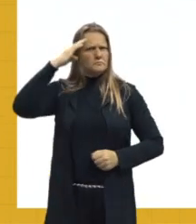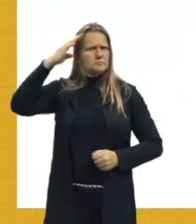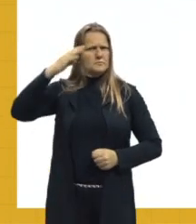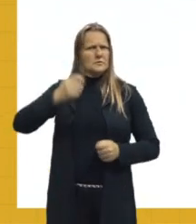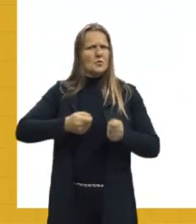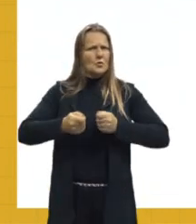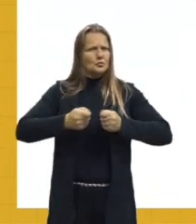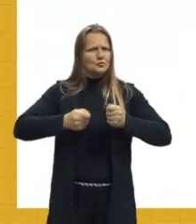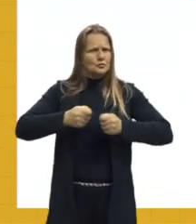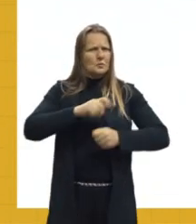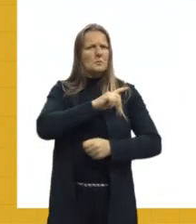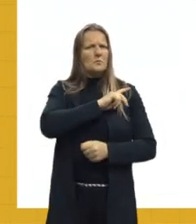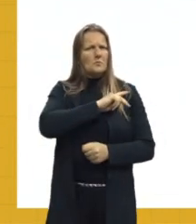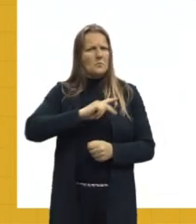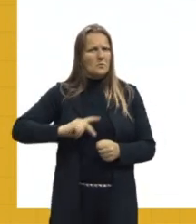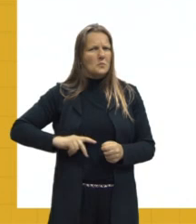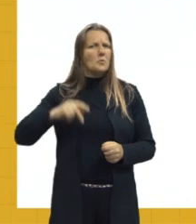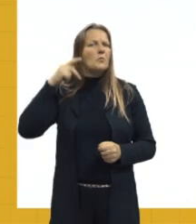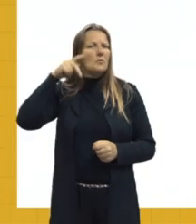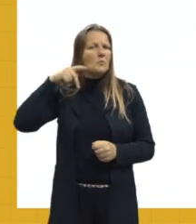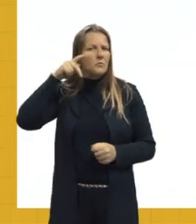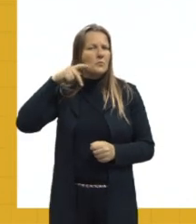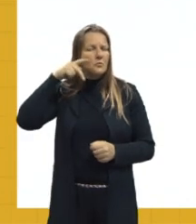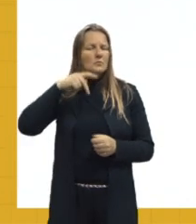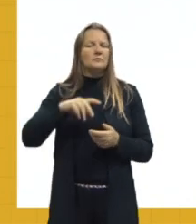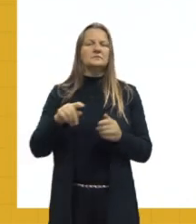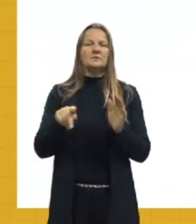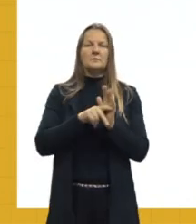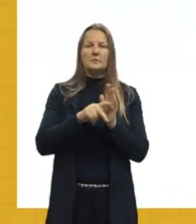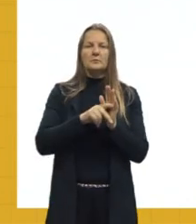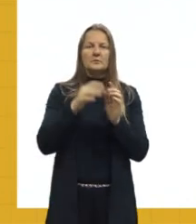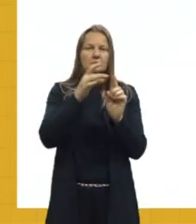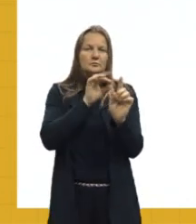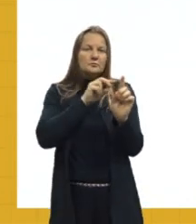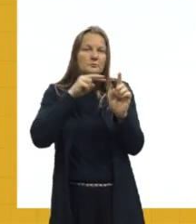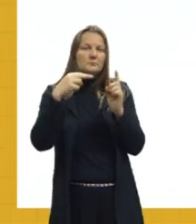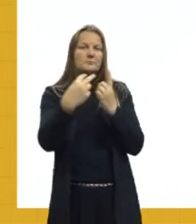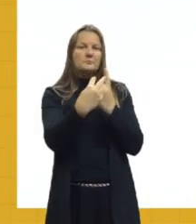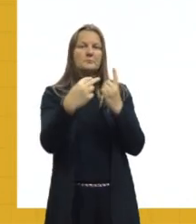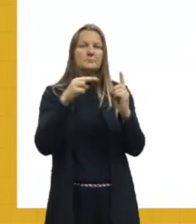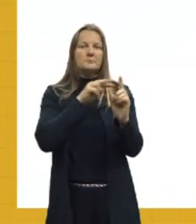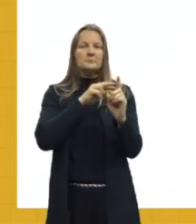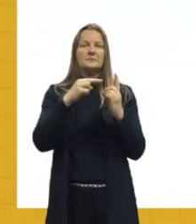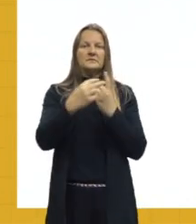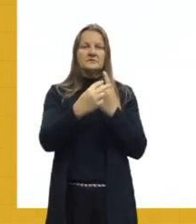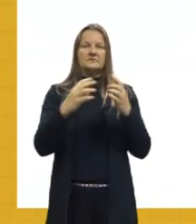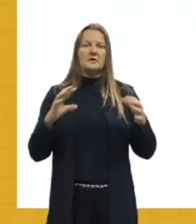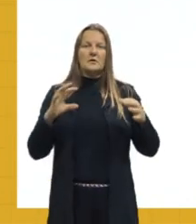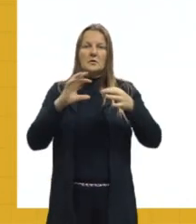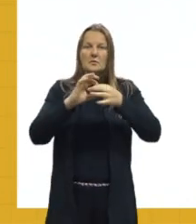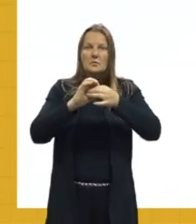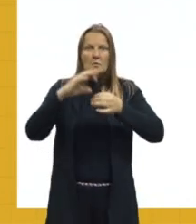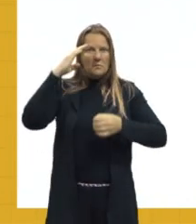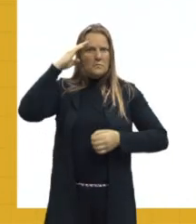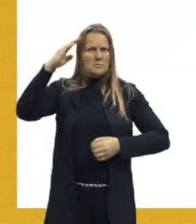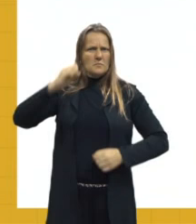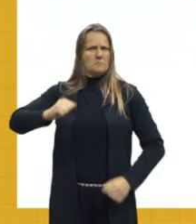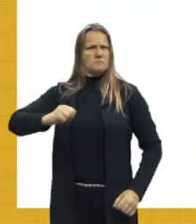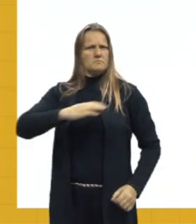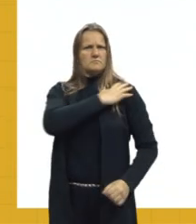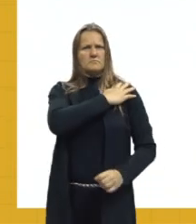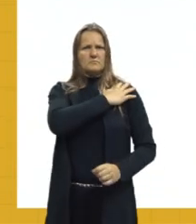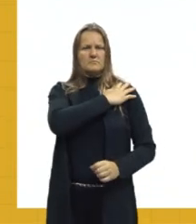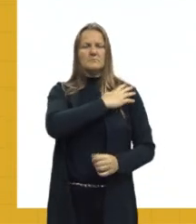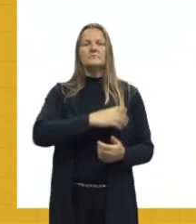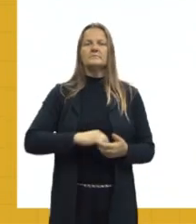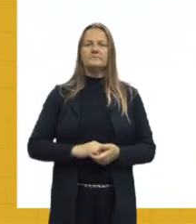né, dentro dessa ótica ligada à ditadura militar, tá,